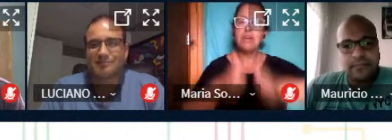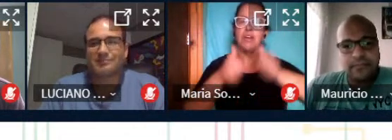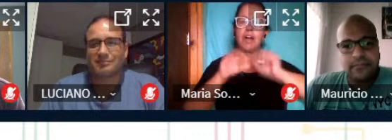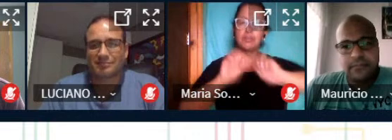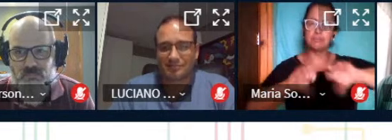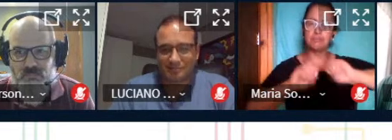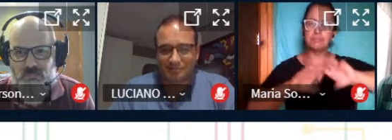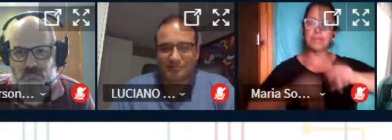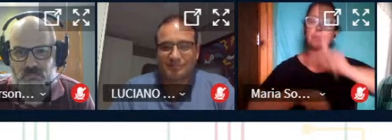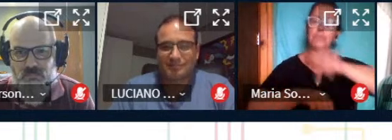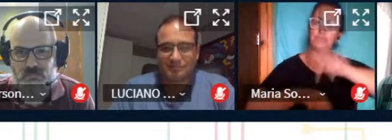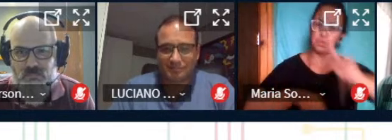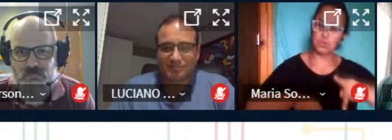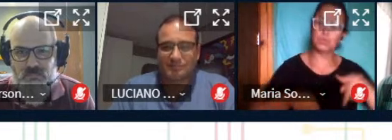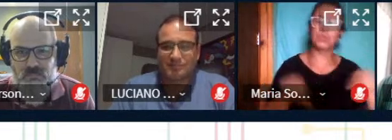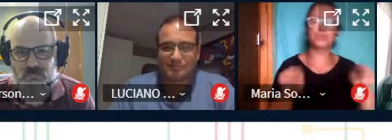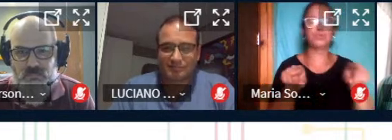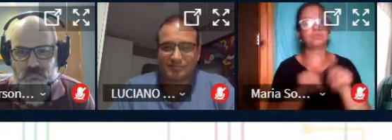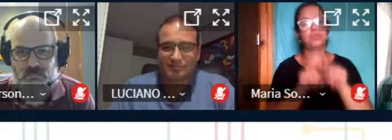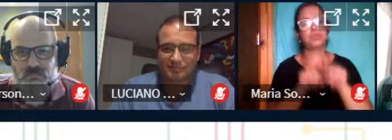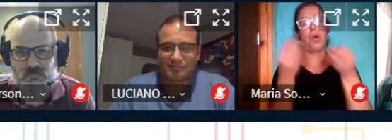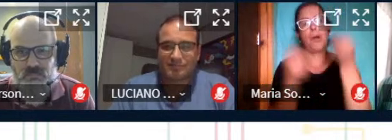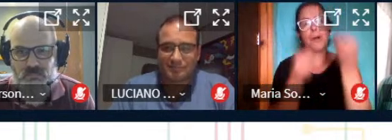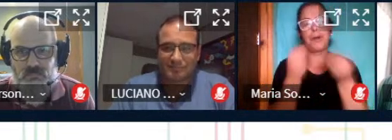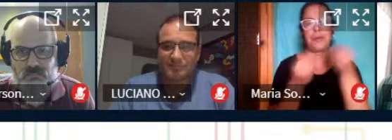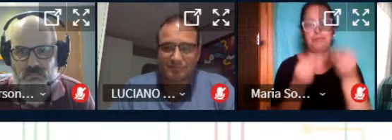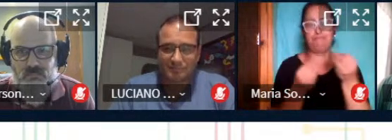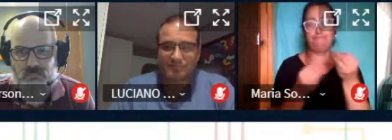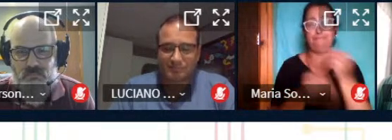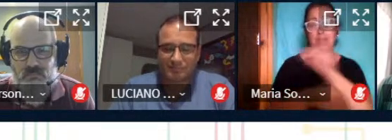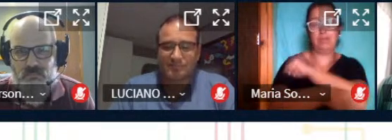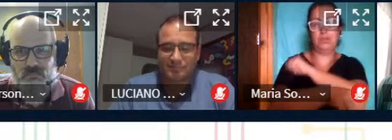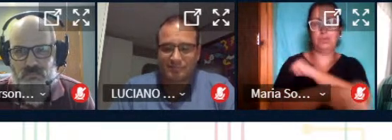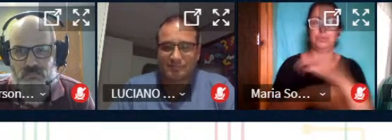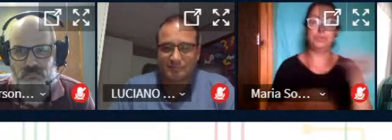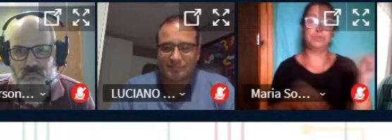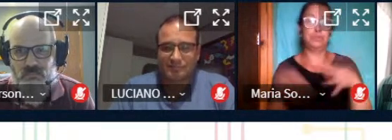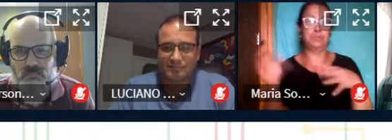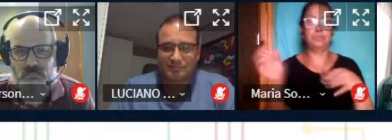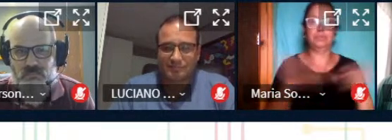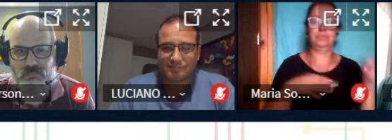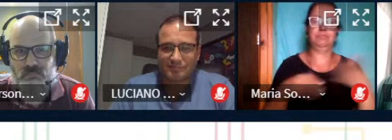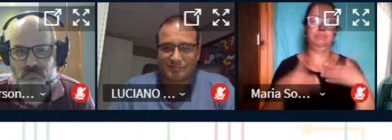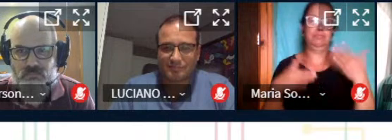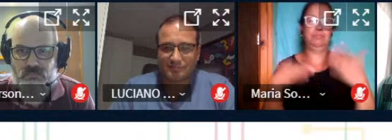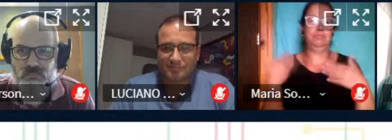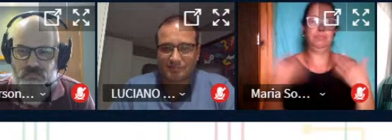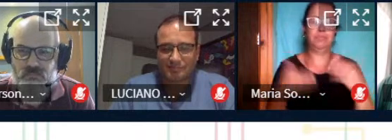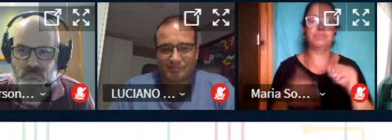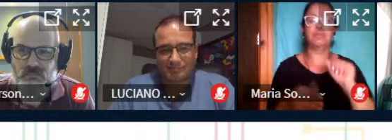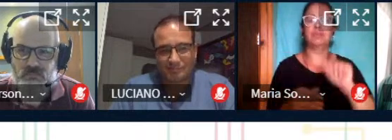o aluno de como ser protagonista que para ele também está sendo uma novidade aqui no momento em que o Arthur